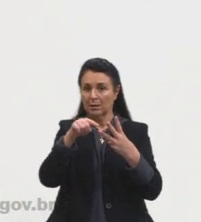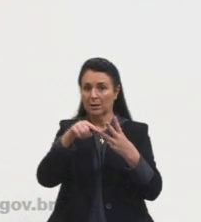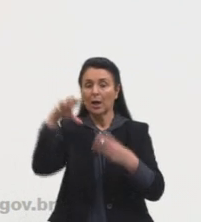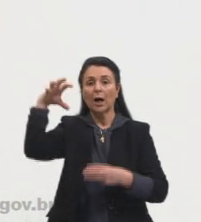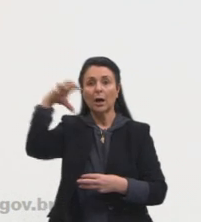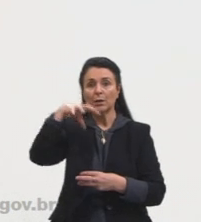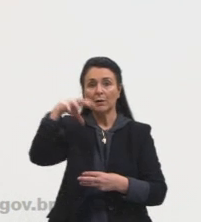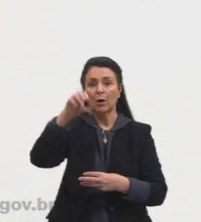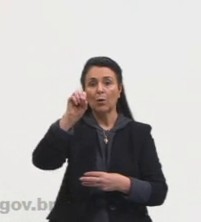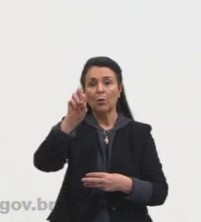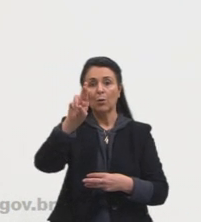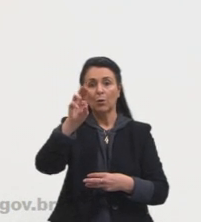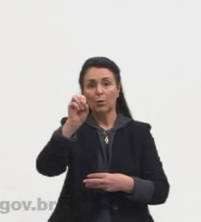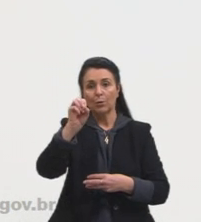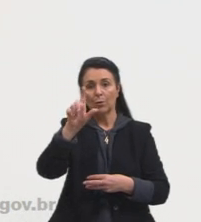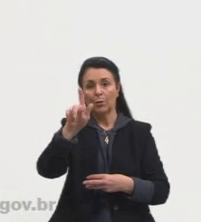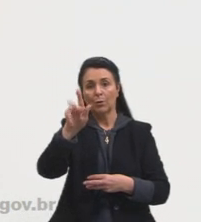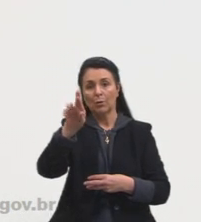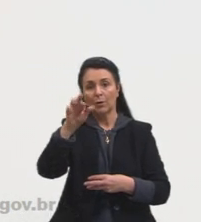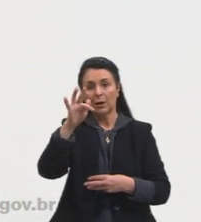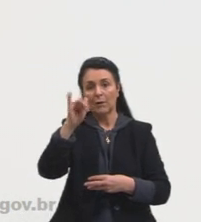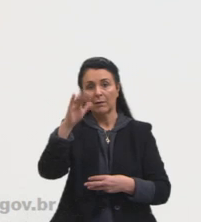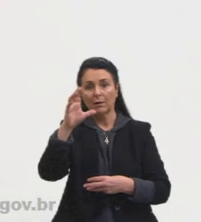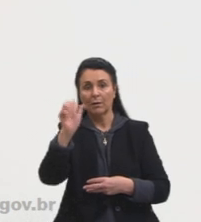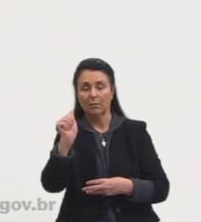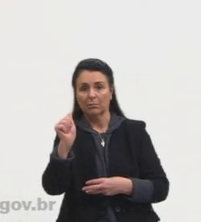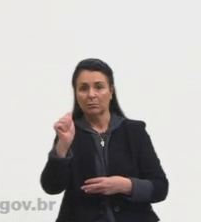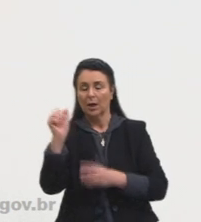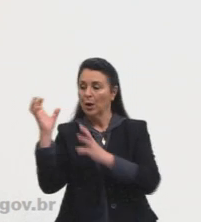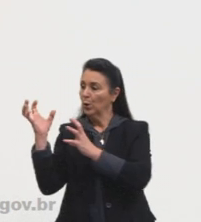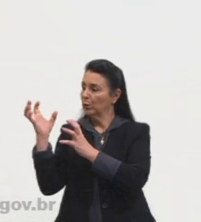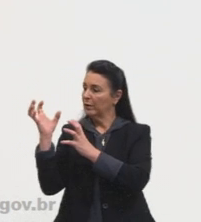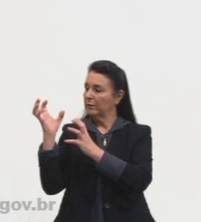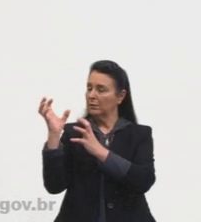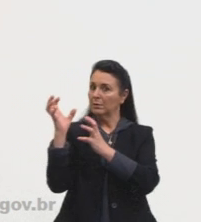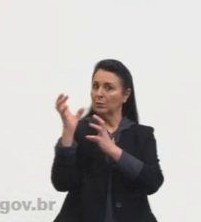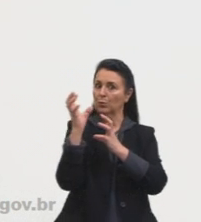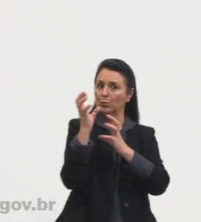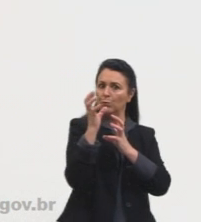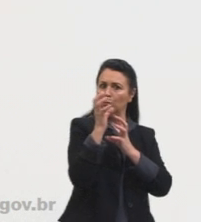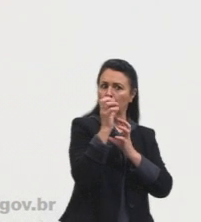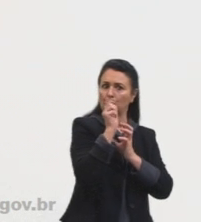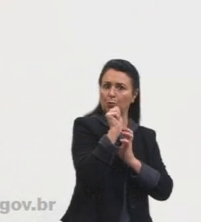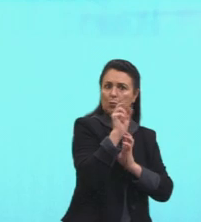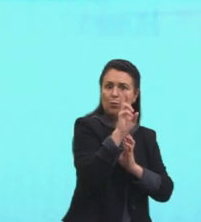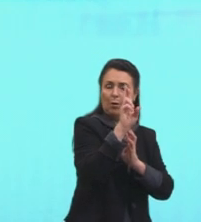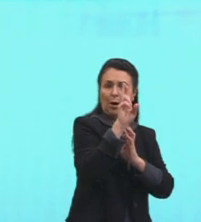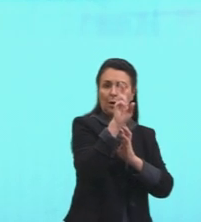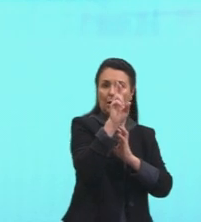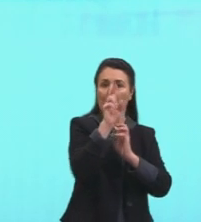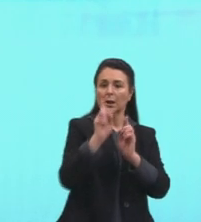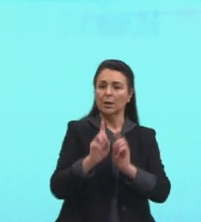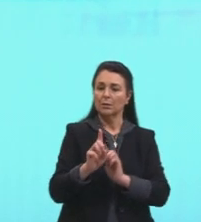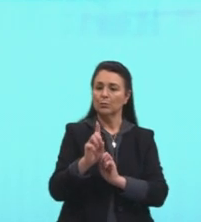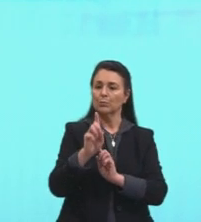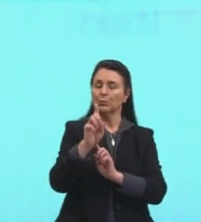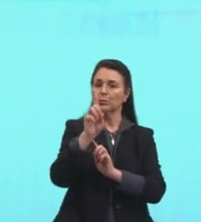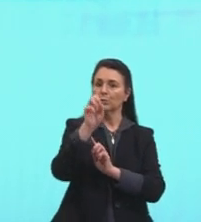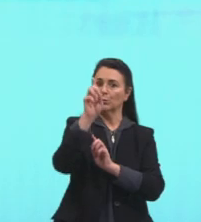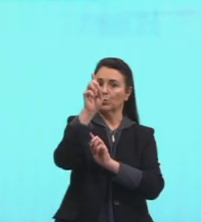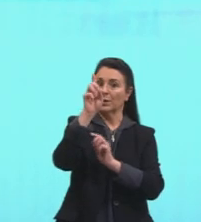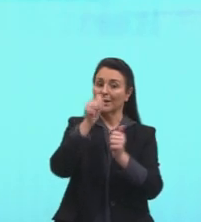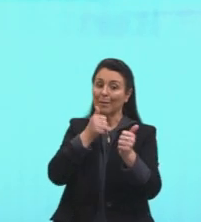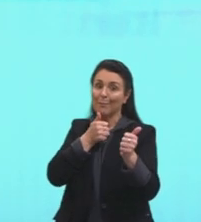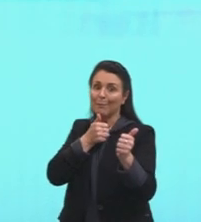chuva orográfica. Gurizada, vem vindo a massa de ar. E ela, né, ela fica numa altitude, né, perto do